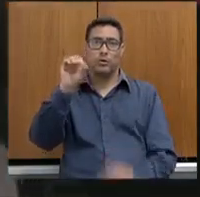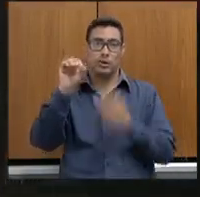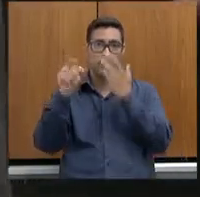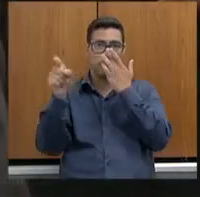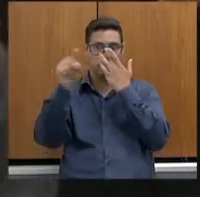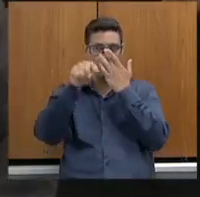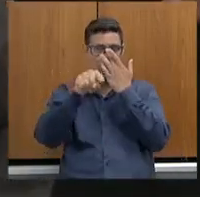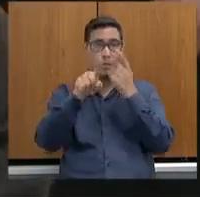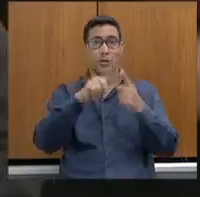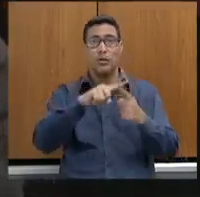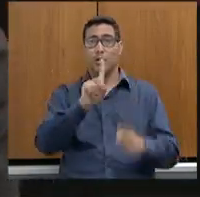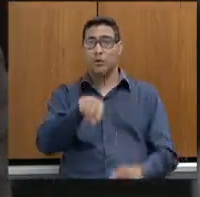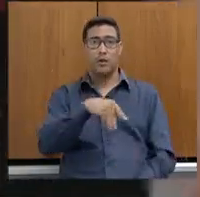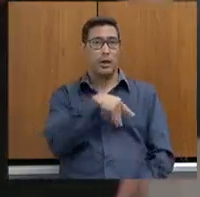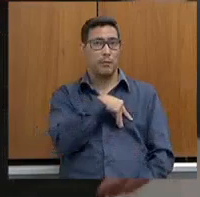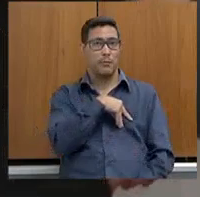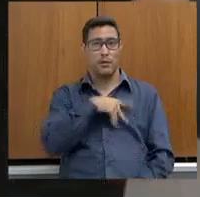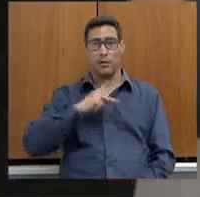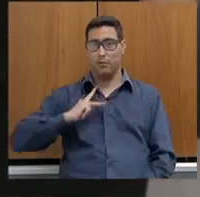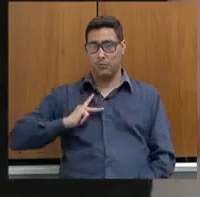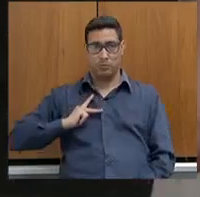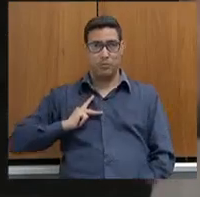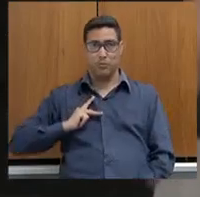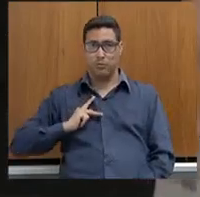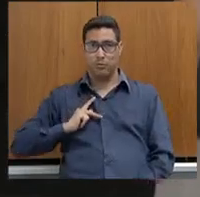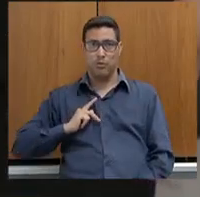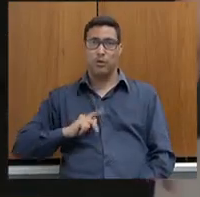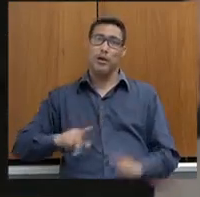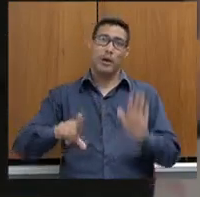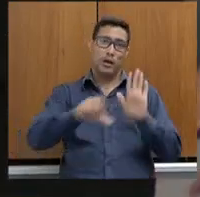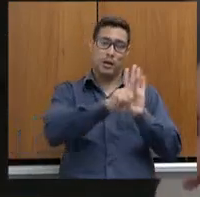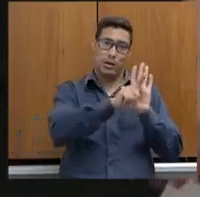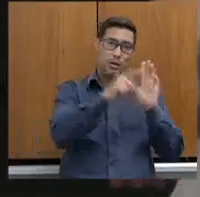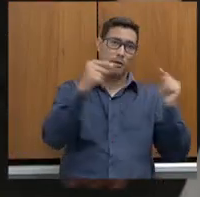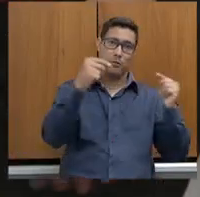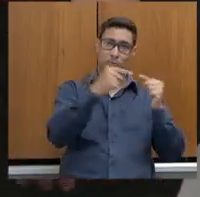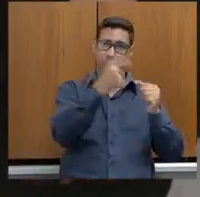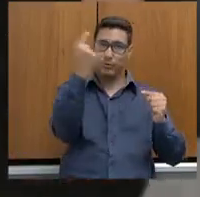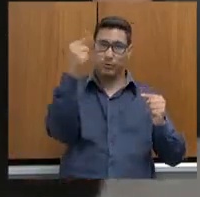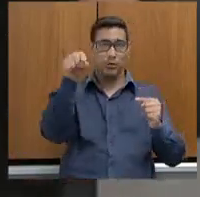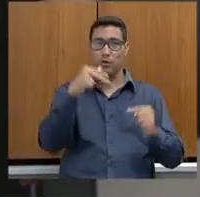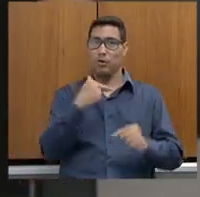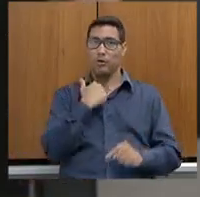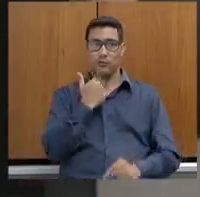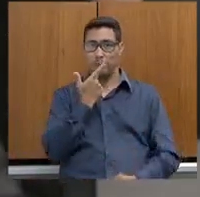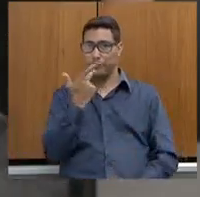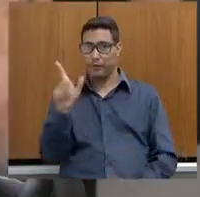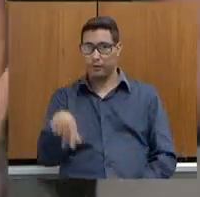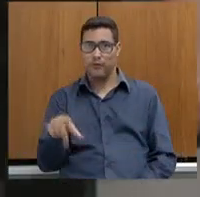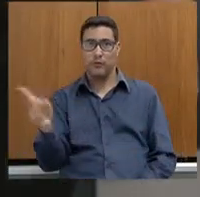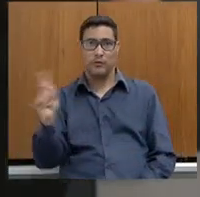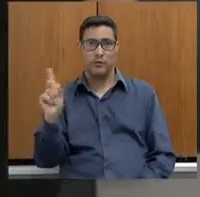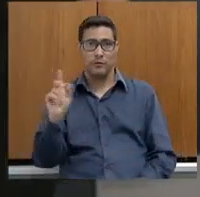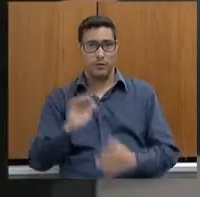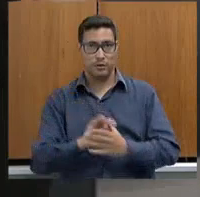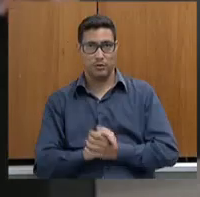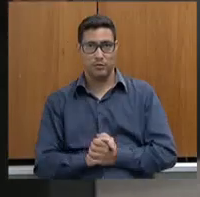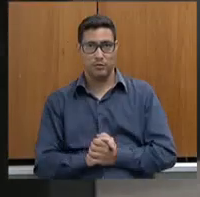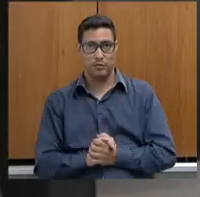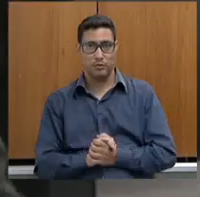não é o Ministério Público, não é o Ministério Público falar a lei inconstitucional, está bom, é lei inconstitucional, então não é o senhor que pode falar, não, porque se for assim, então,